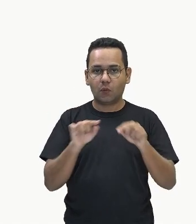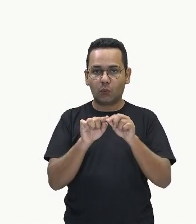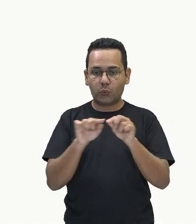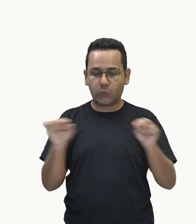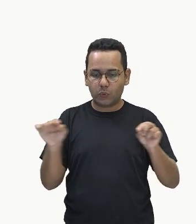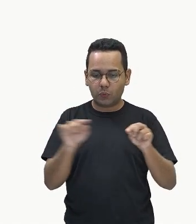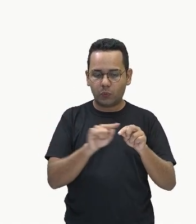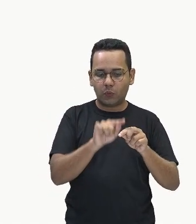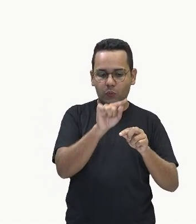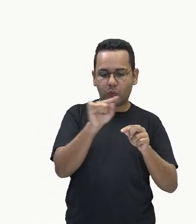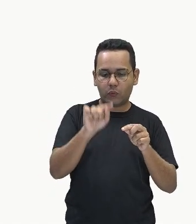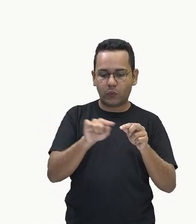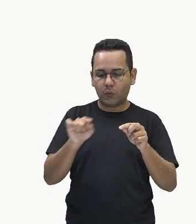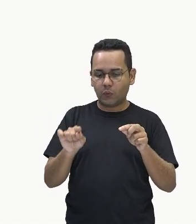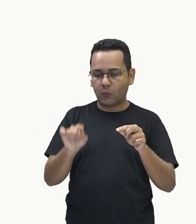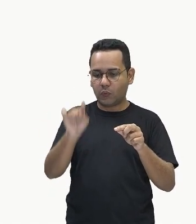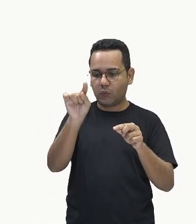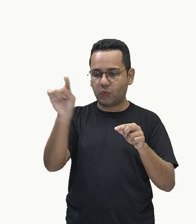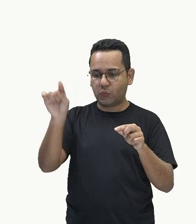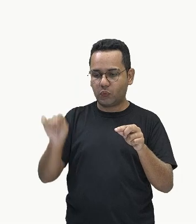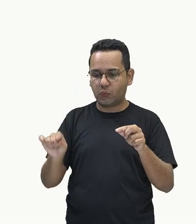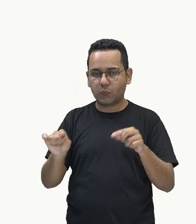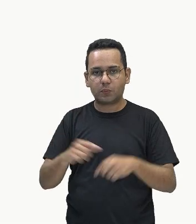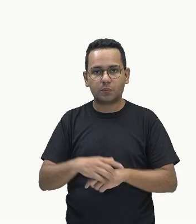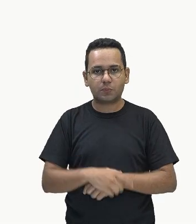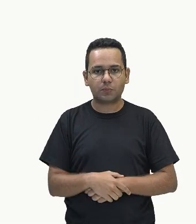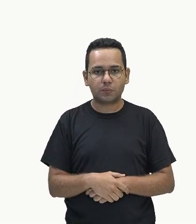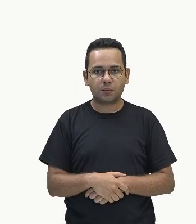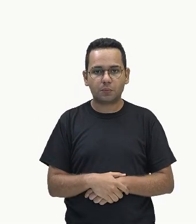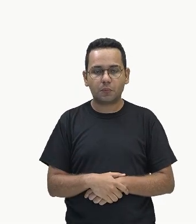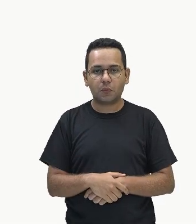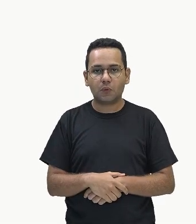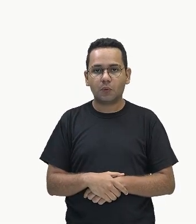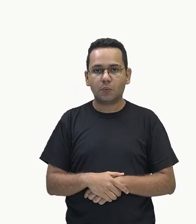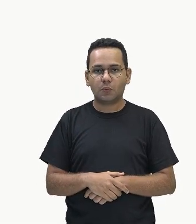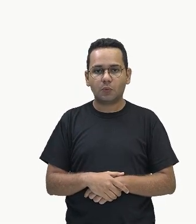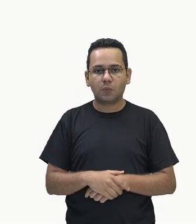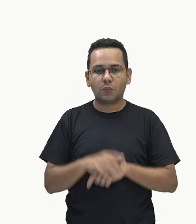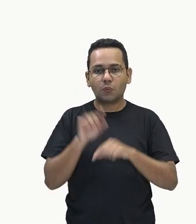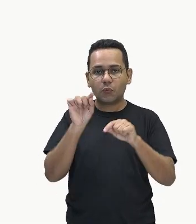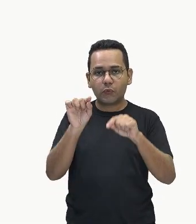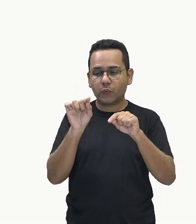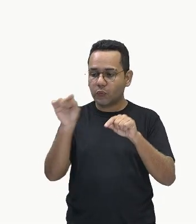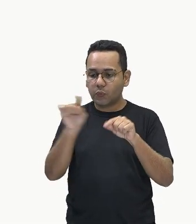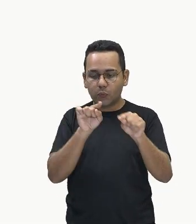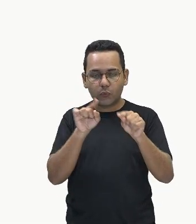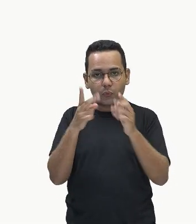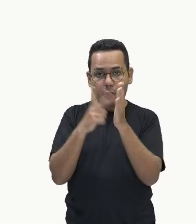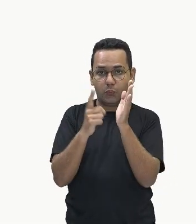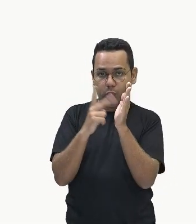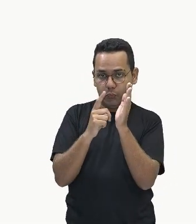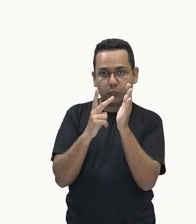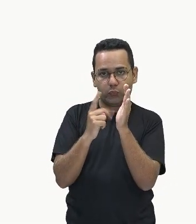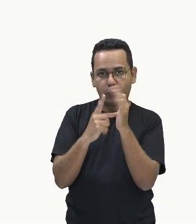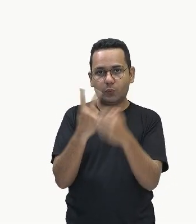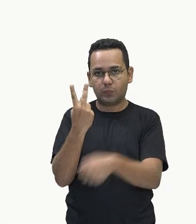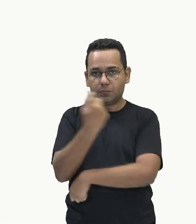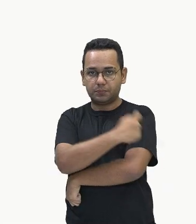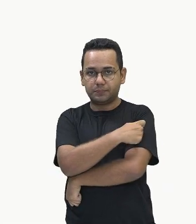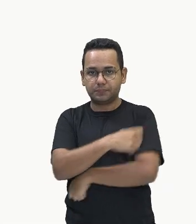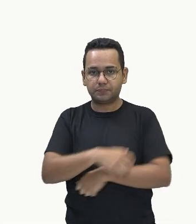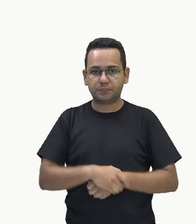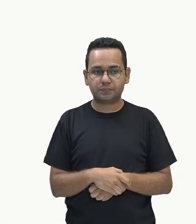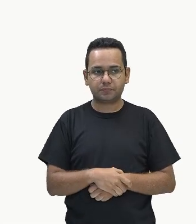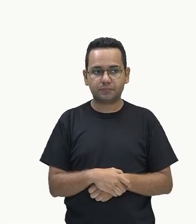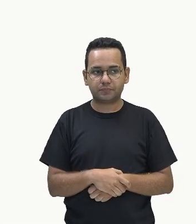Ok? Então, vamos dizer assim que essas colunas são referentes a notas. Notas de dois alunos. O aluno